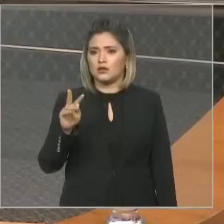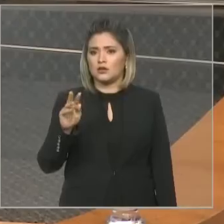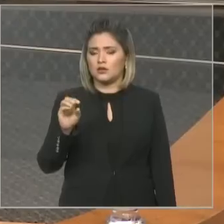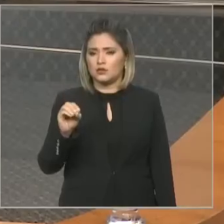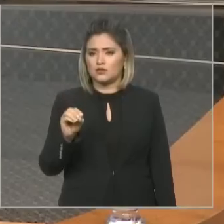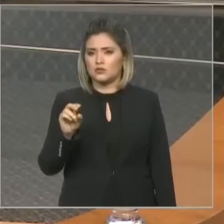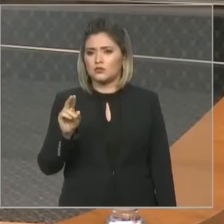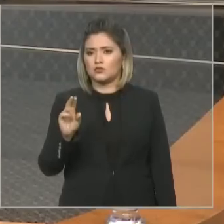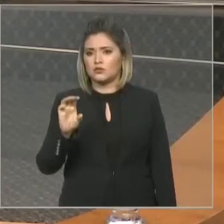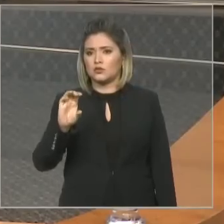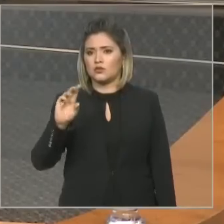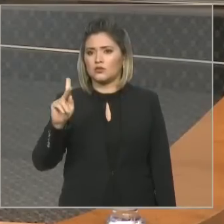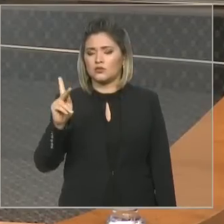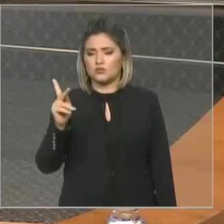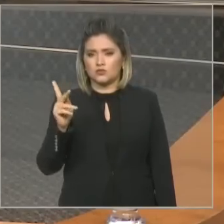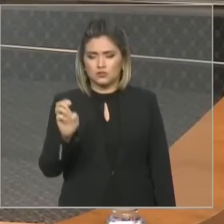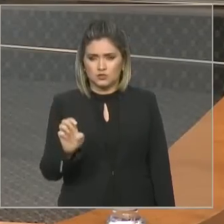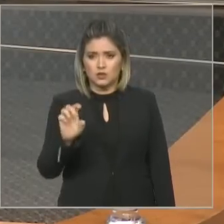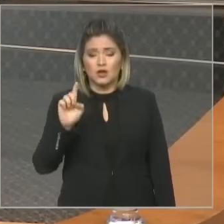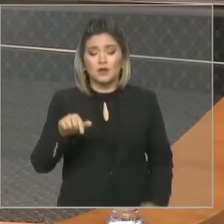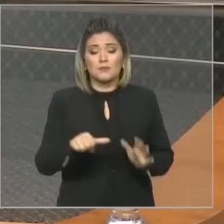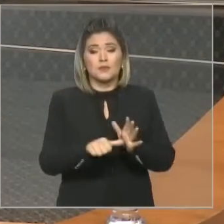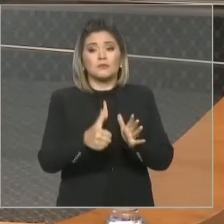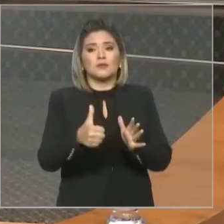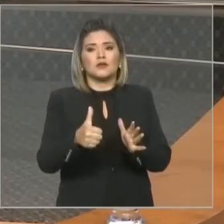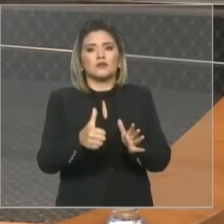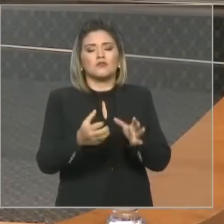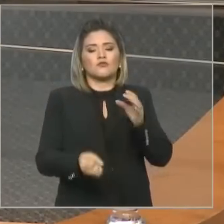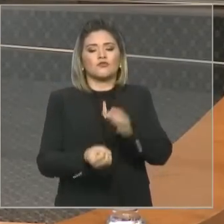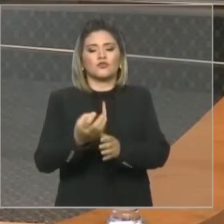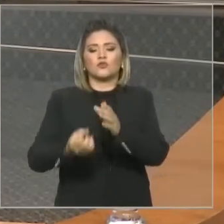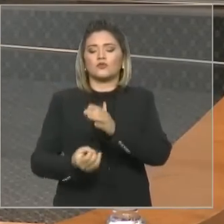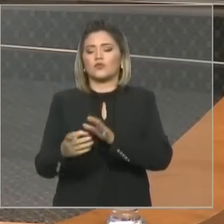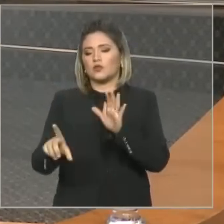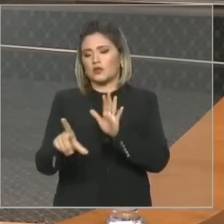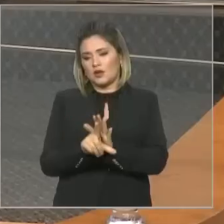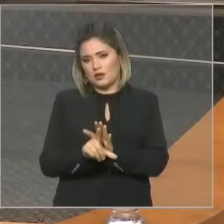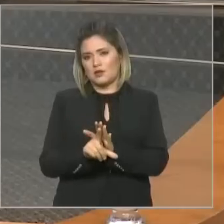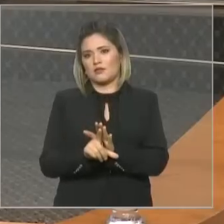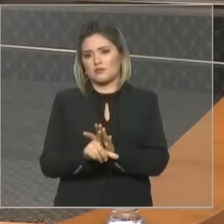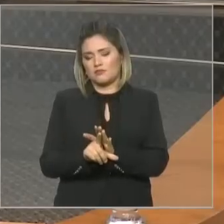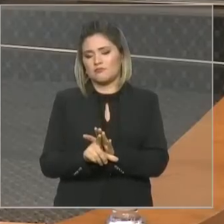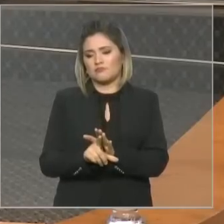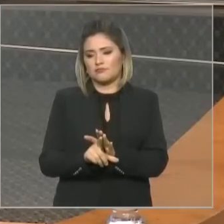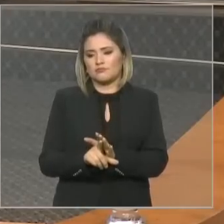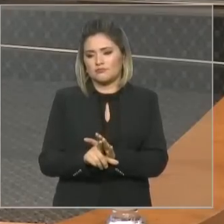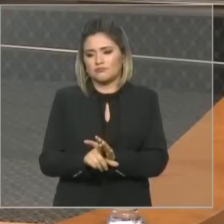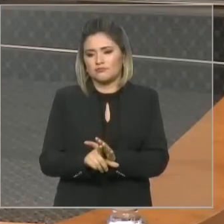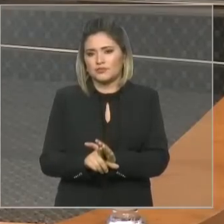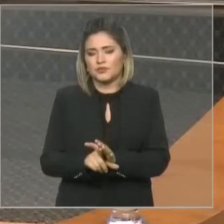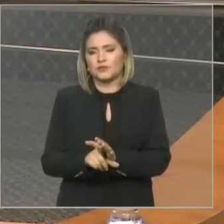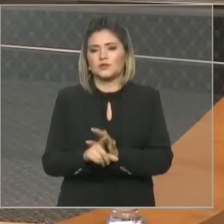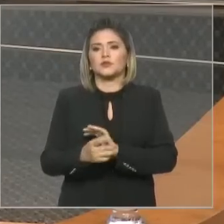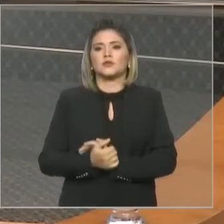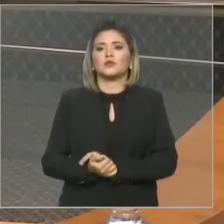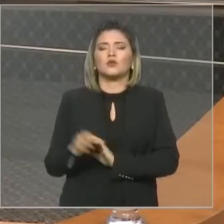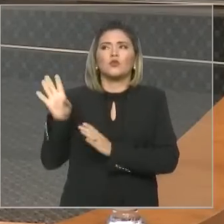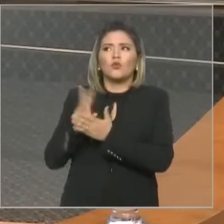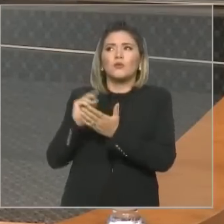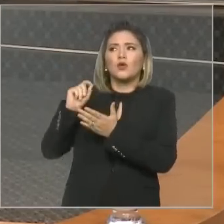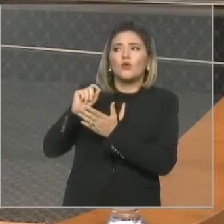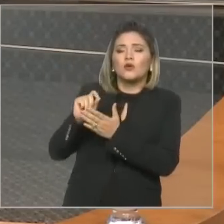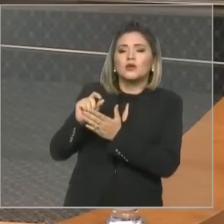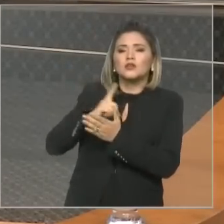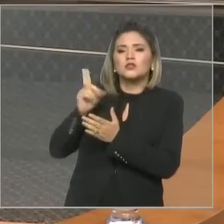que guardado as memórias até na França de onde veio, por ter deixado um legado também importantíssimo aqui no